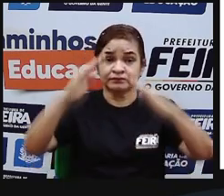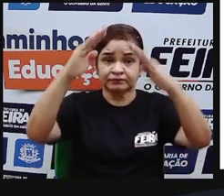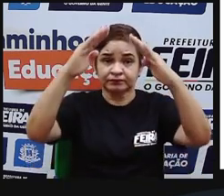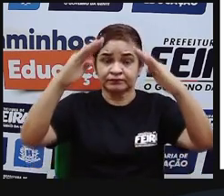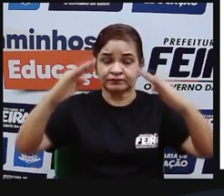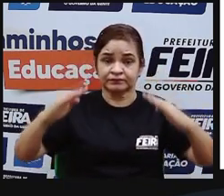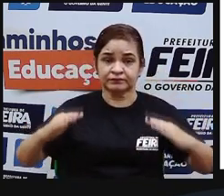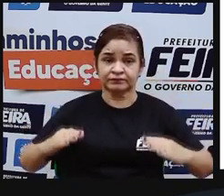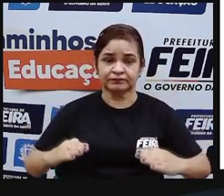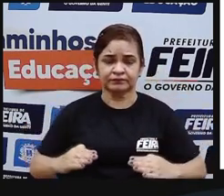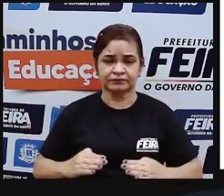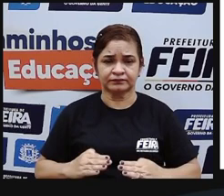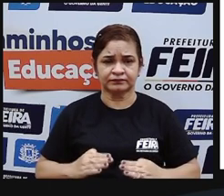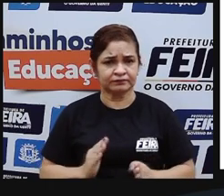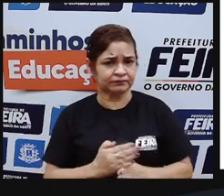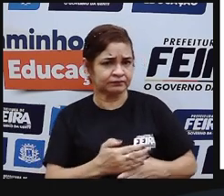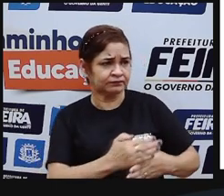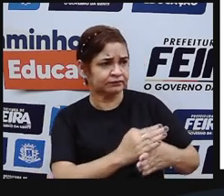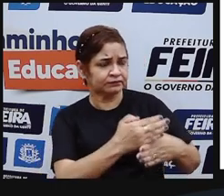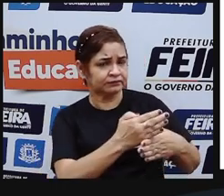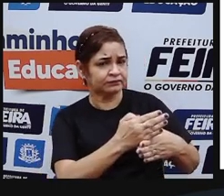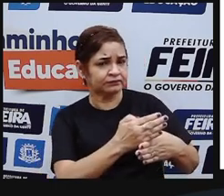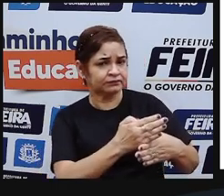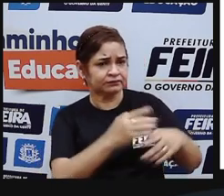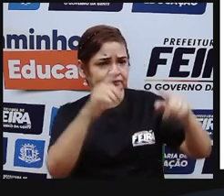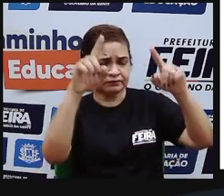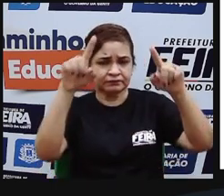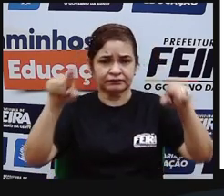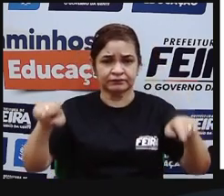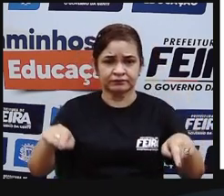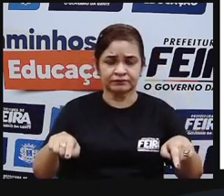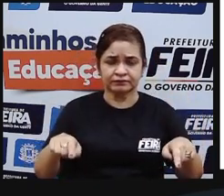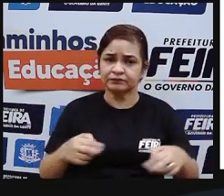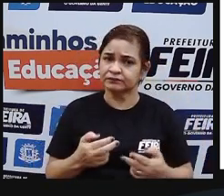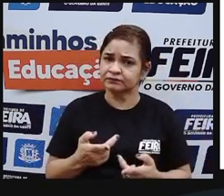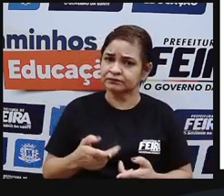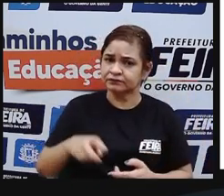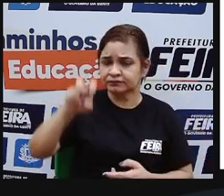palácios peraí pirâmide? é pirâmide como os egípcios